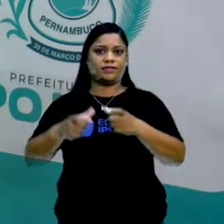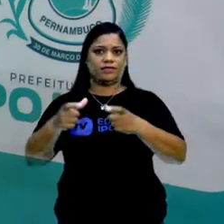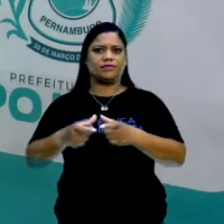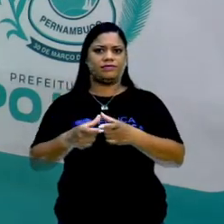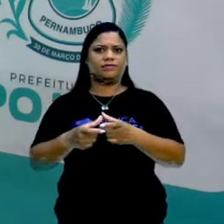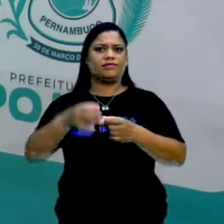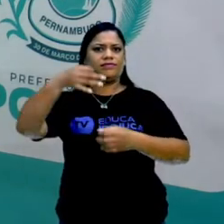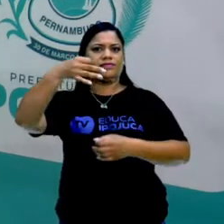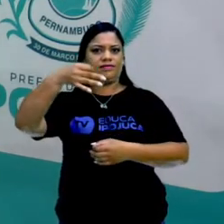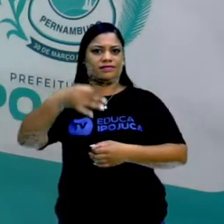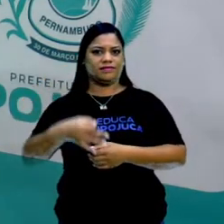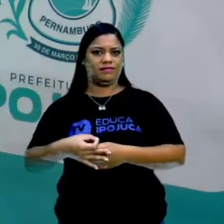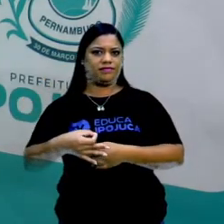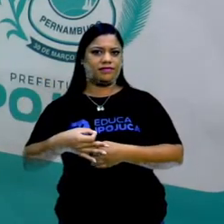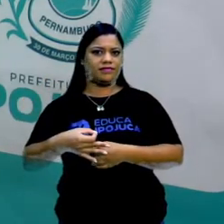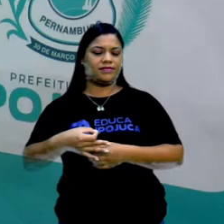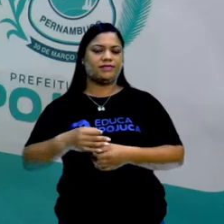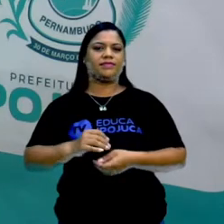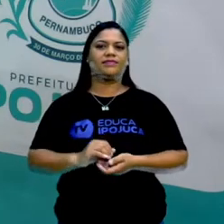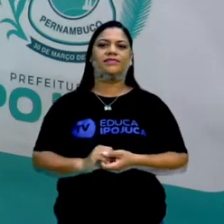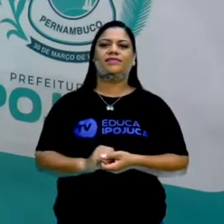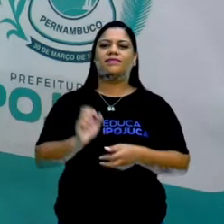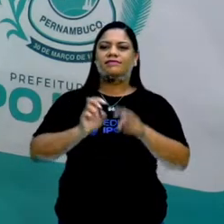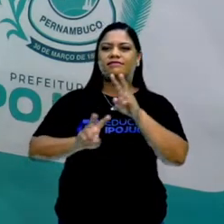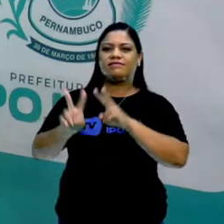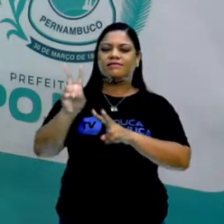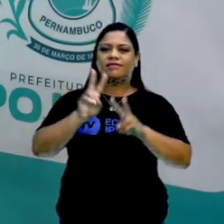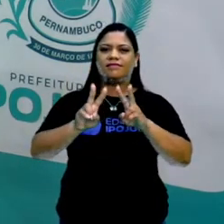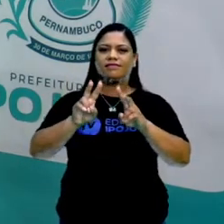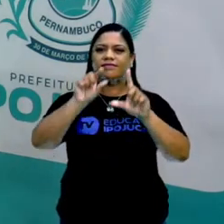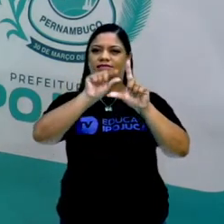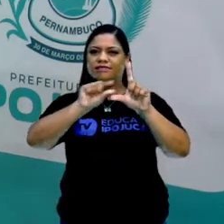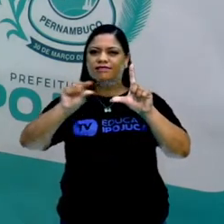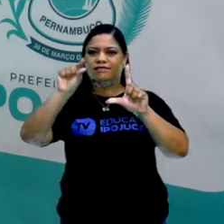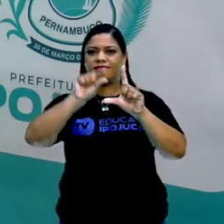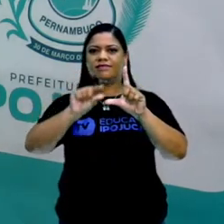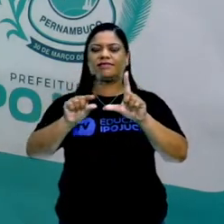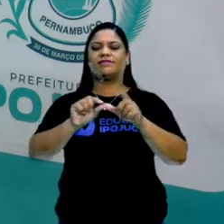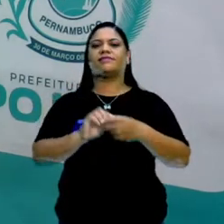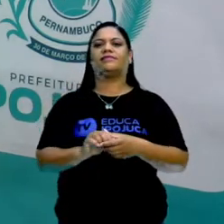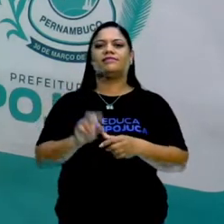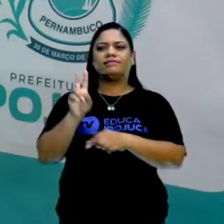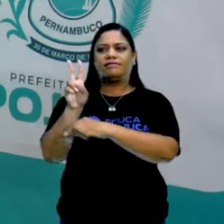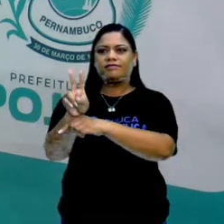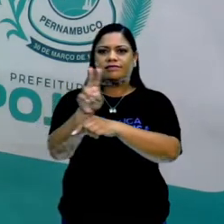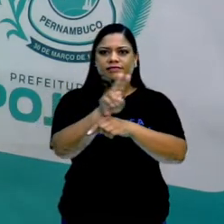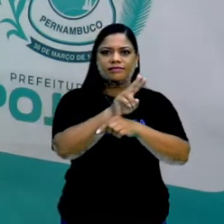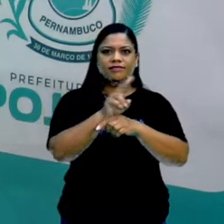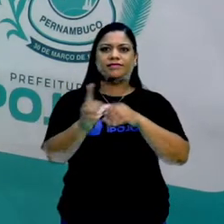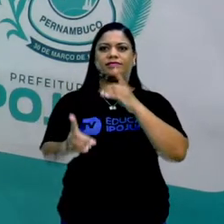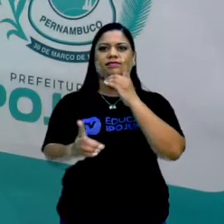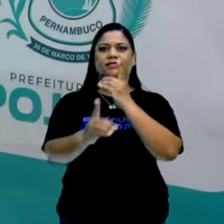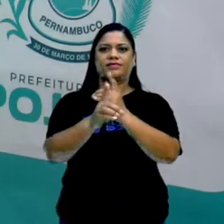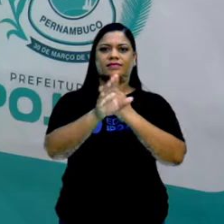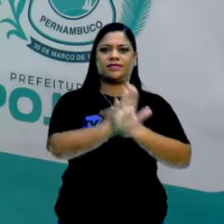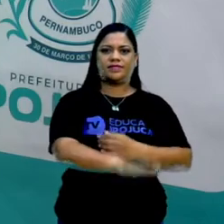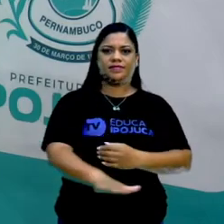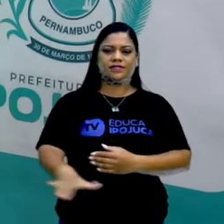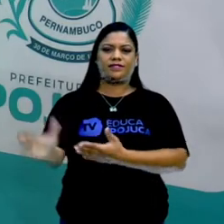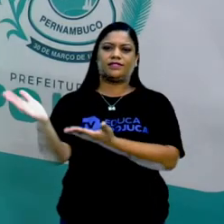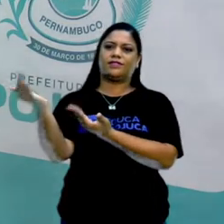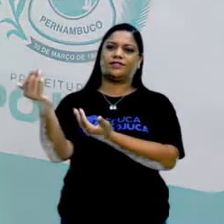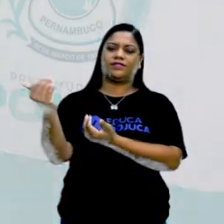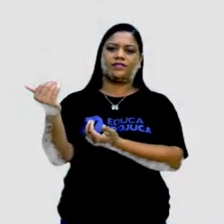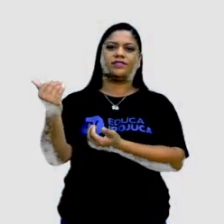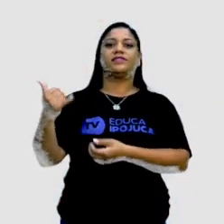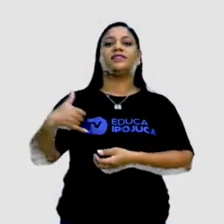apropriado para que ela esteja? Então, olha só a legenda, fiscalização encontra crianças e adolescentes